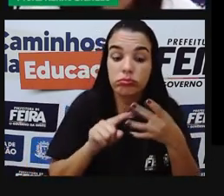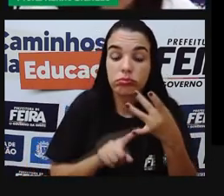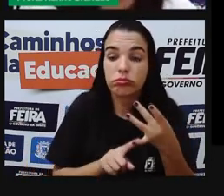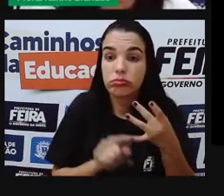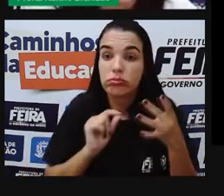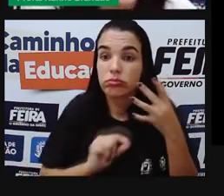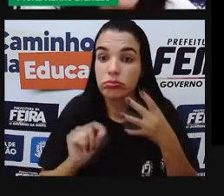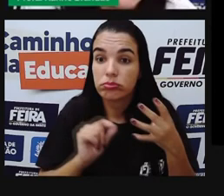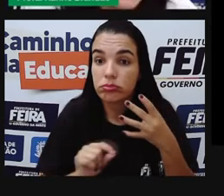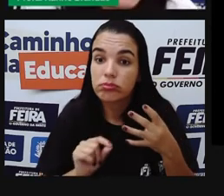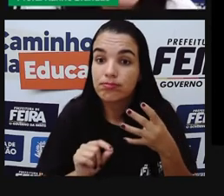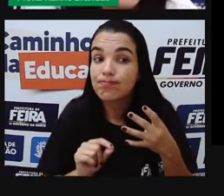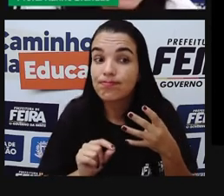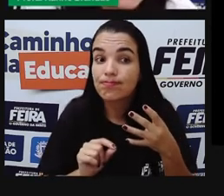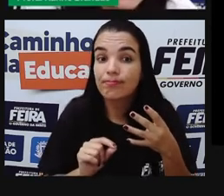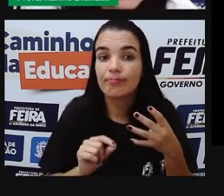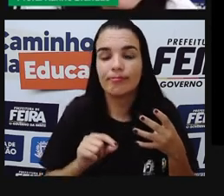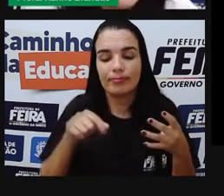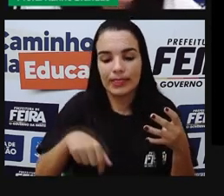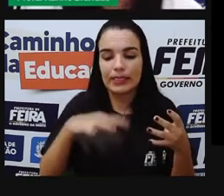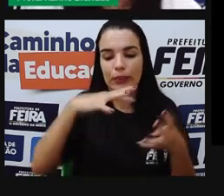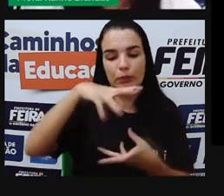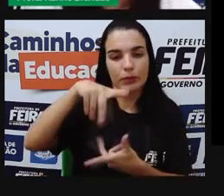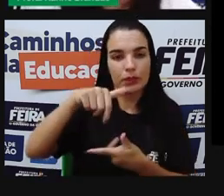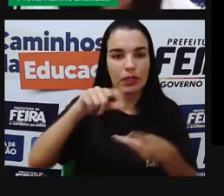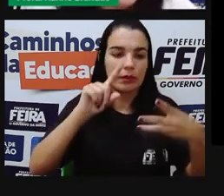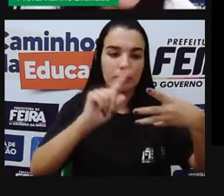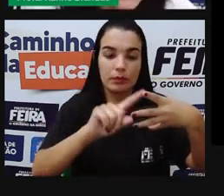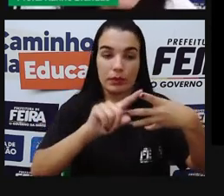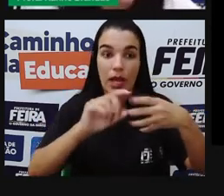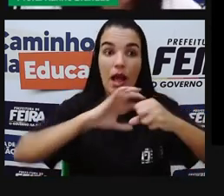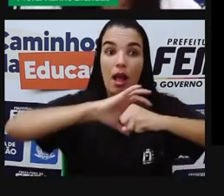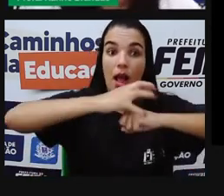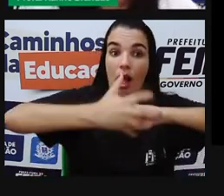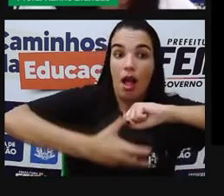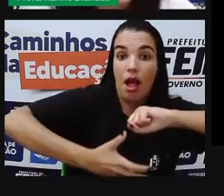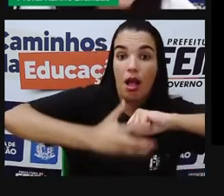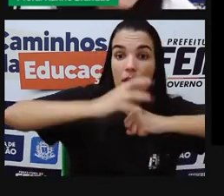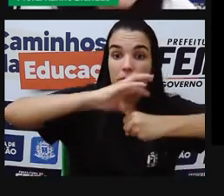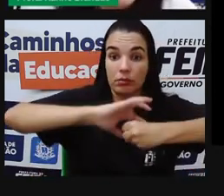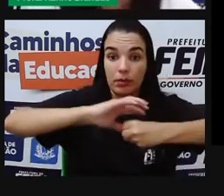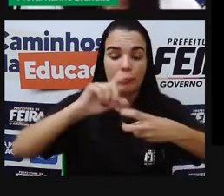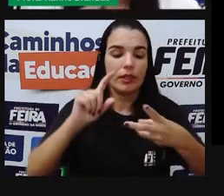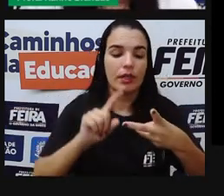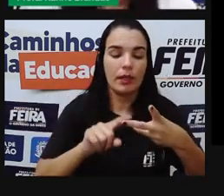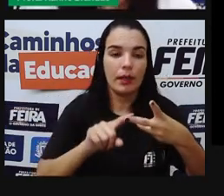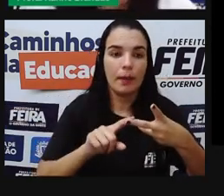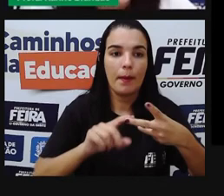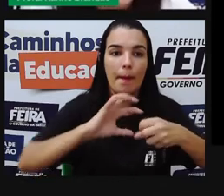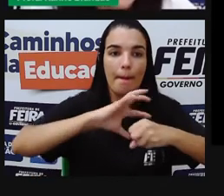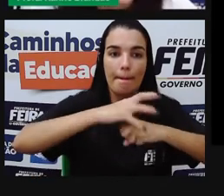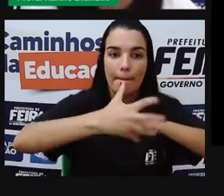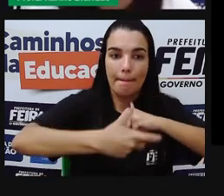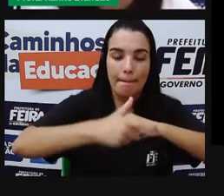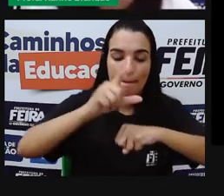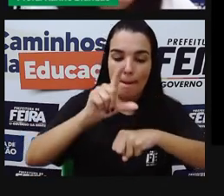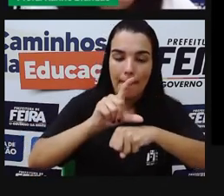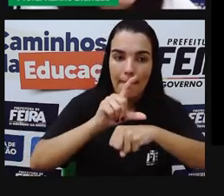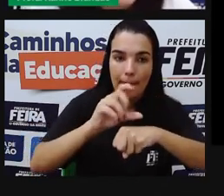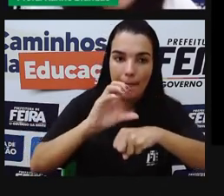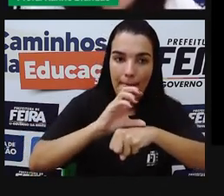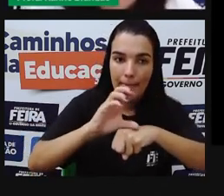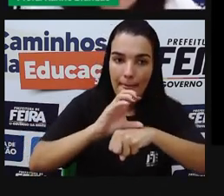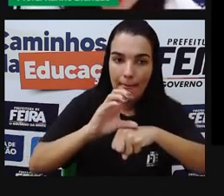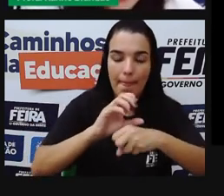essas quatro grandes divisões do nosso planeta? A atmosfera, litosfera, hidrosfera e